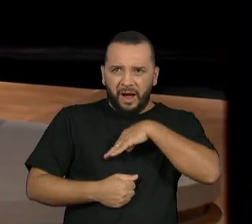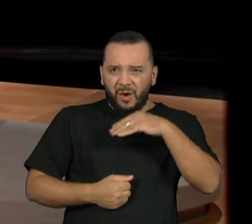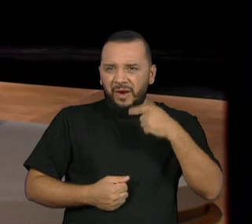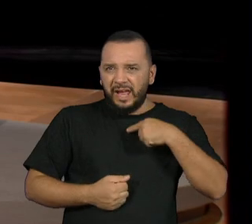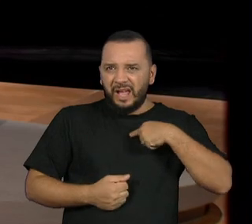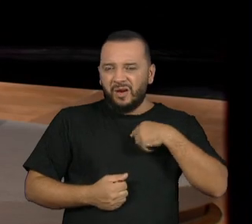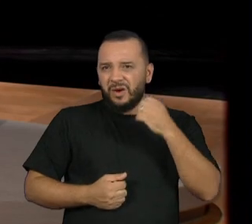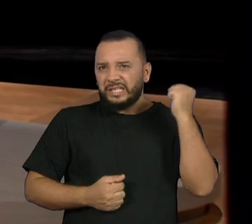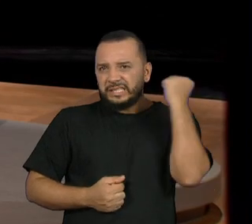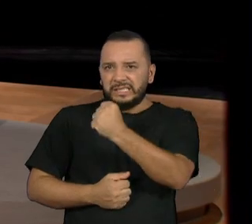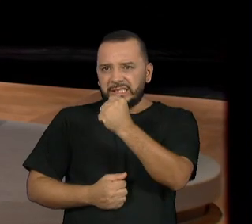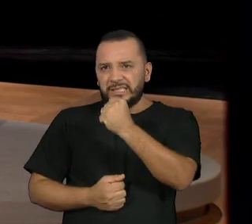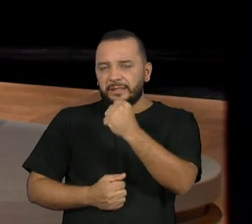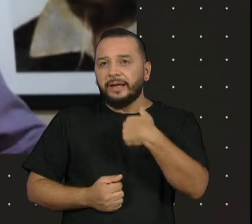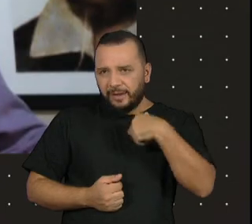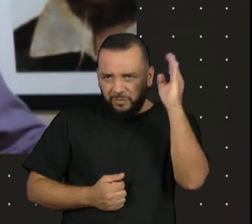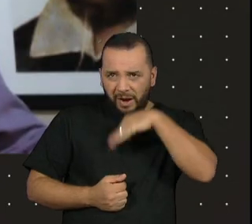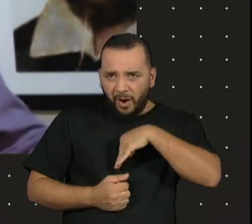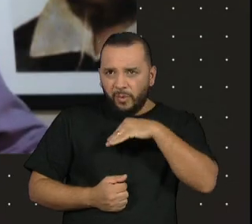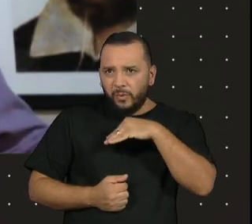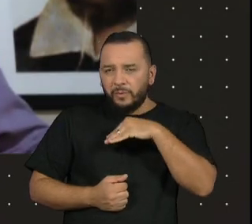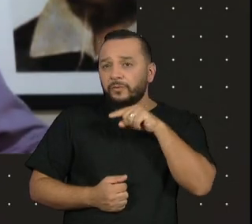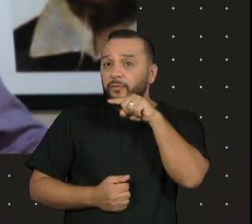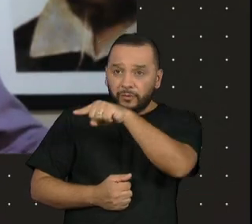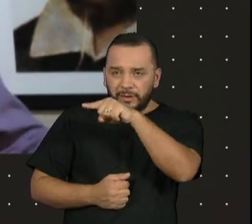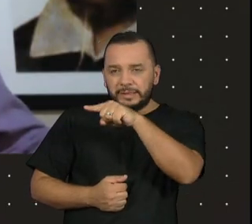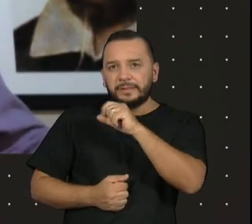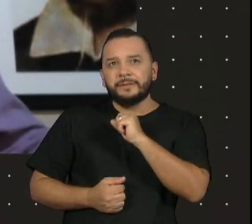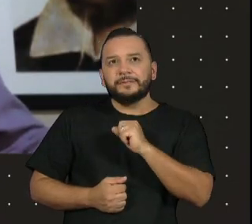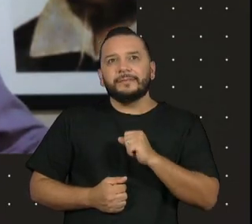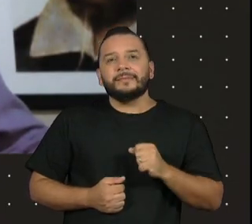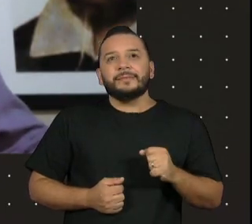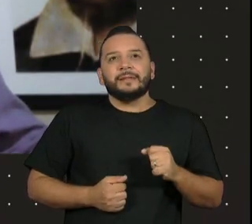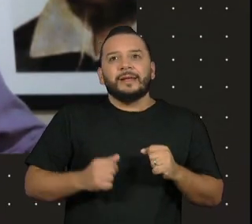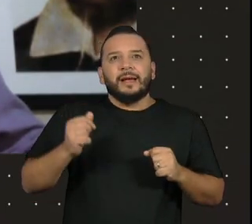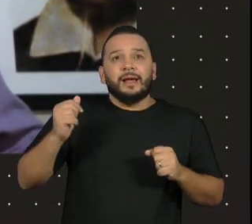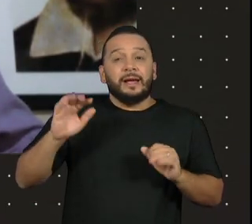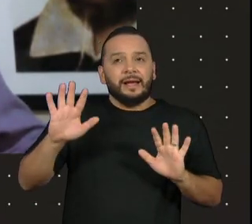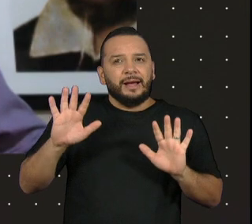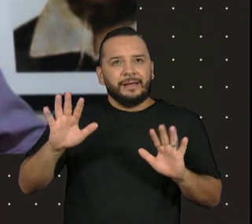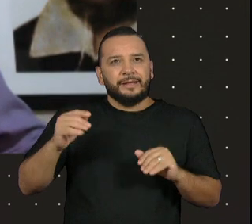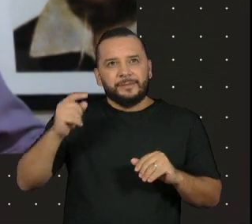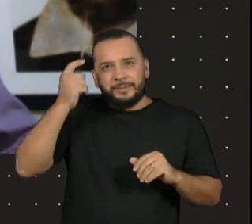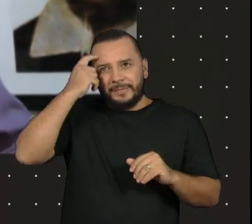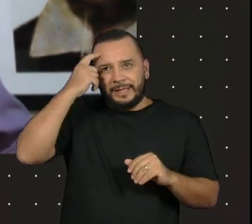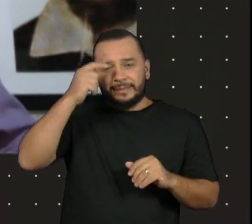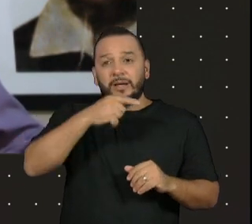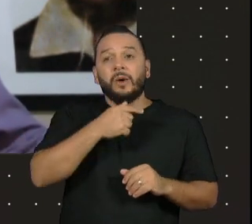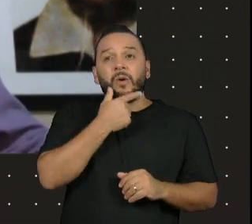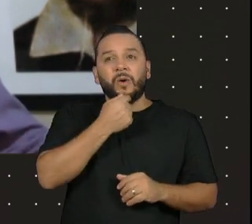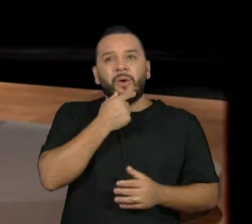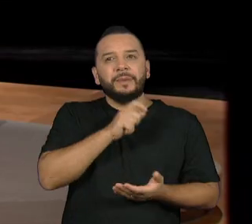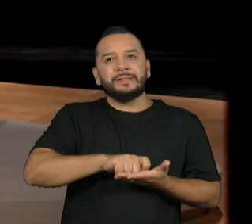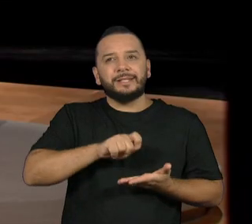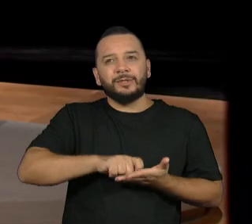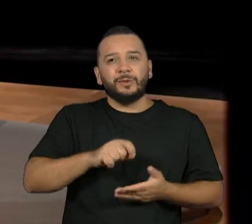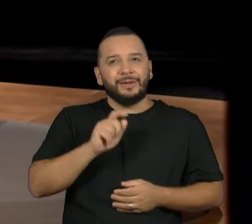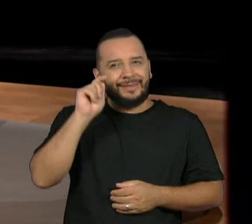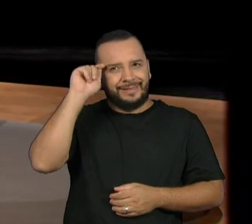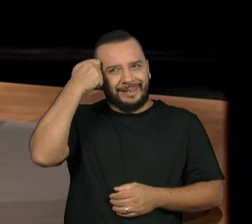E era um estranhamento da plateia quando você tinha o escritor negro e o